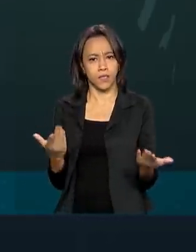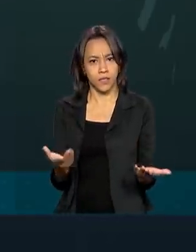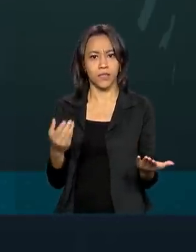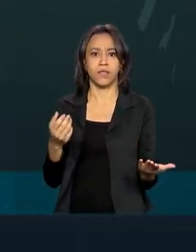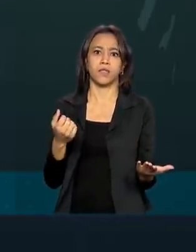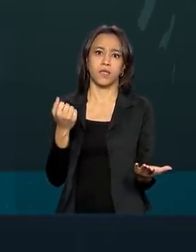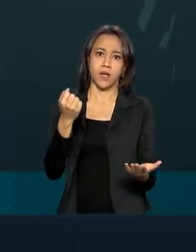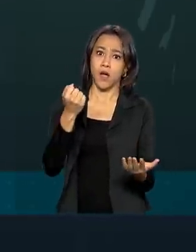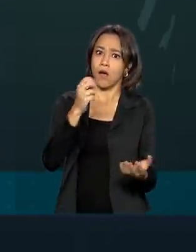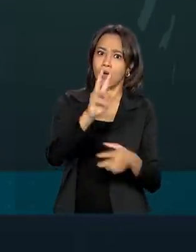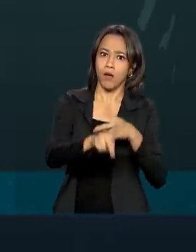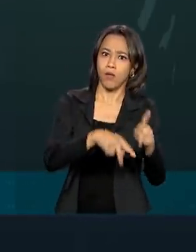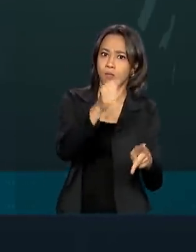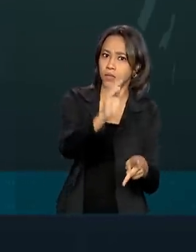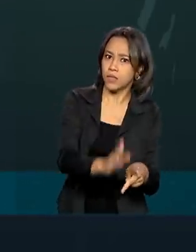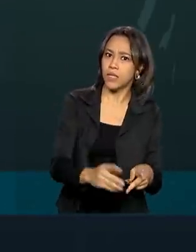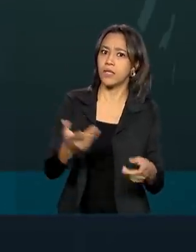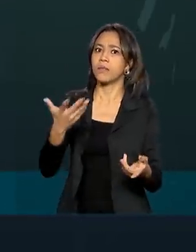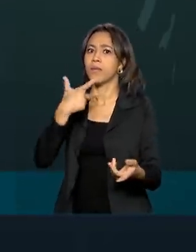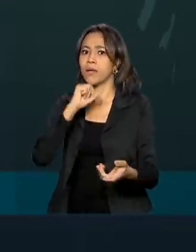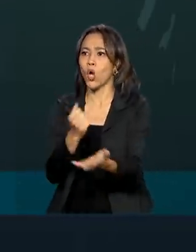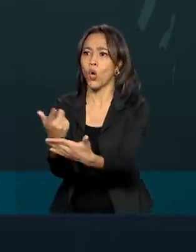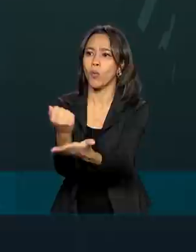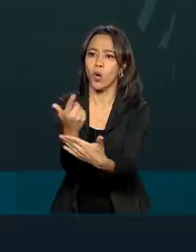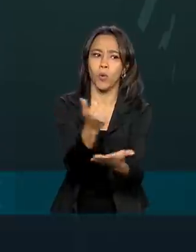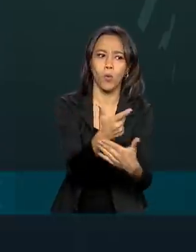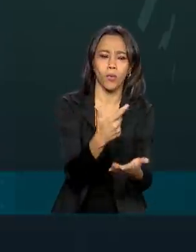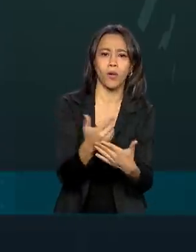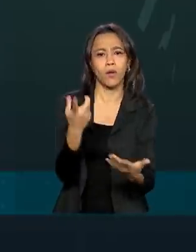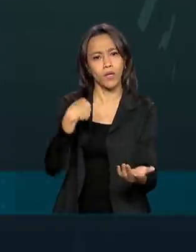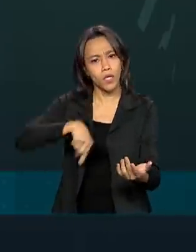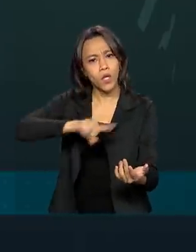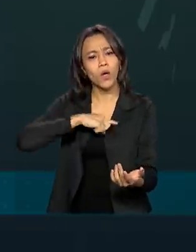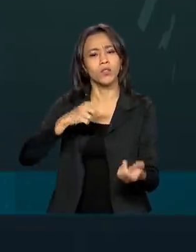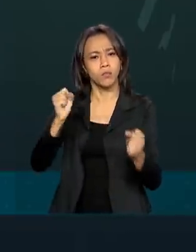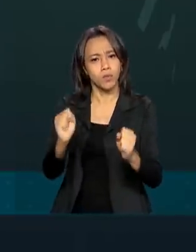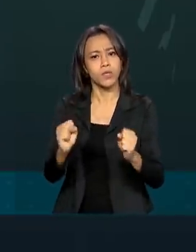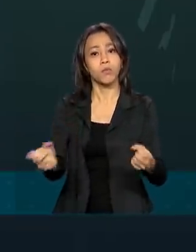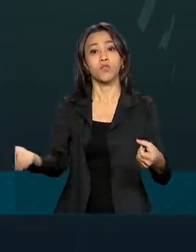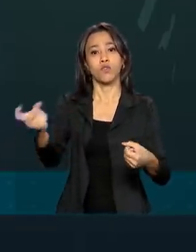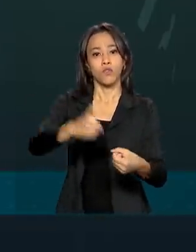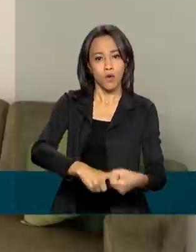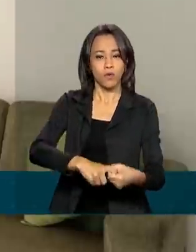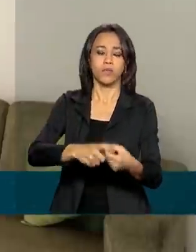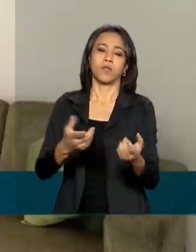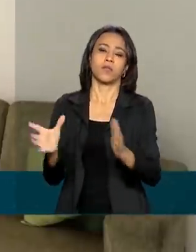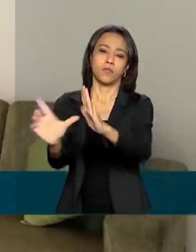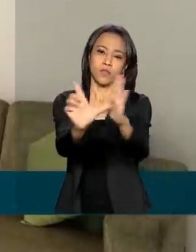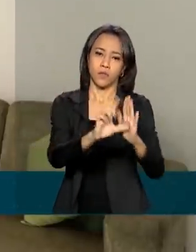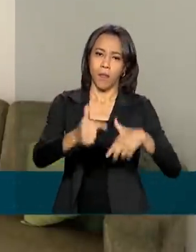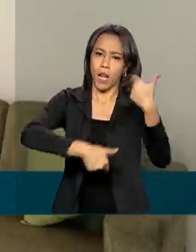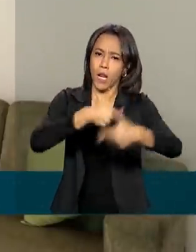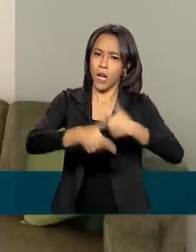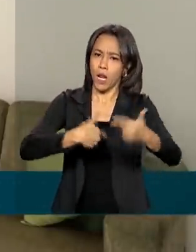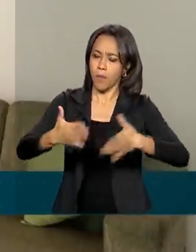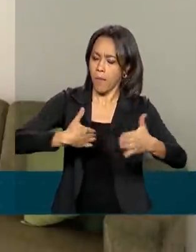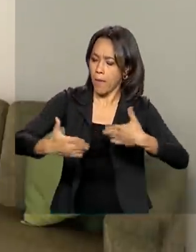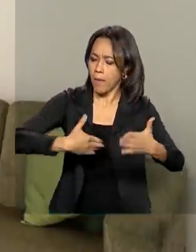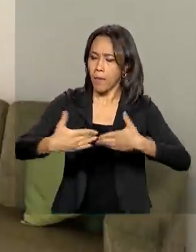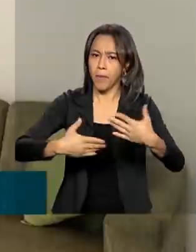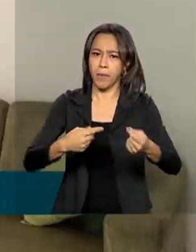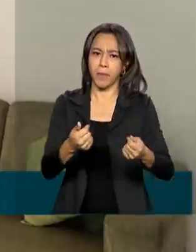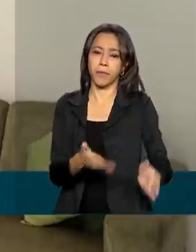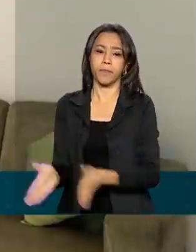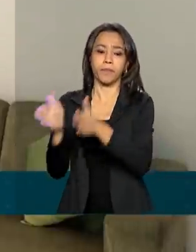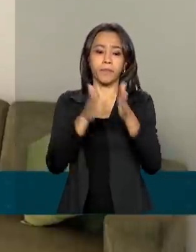brasileiros, aos consumidores de modo geral, para que possamos fazer a retomada das nossas atividades. Em 2019, mais